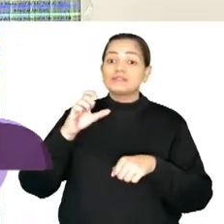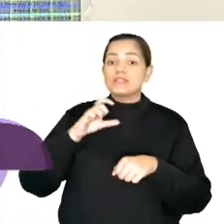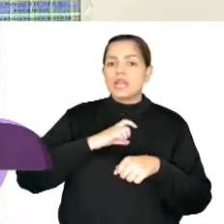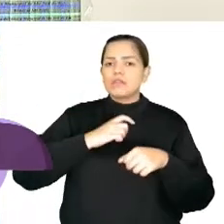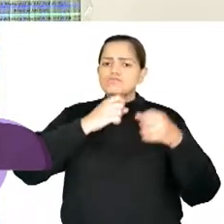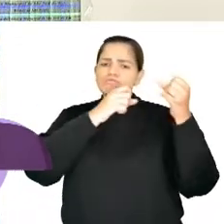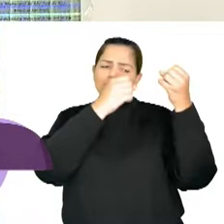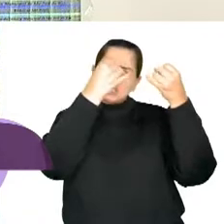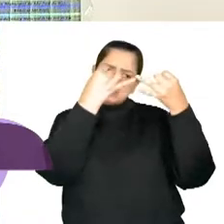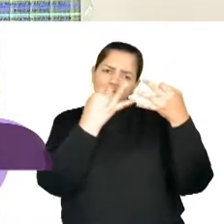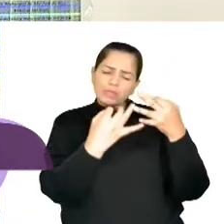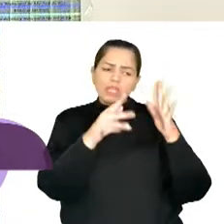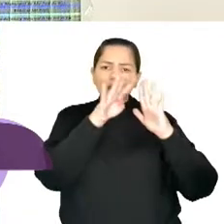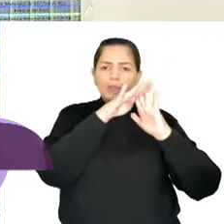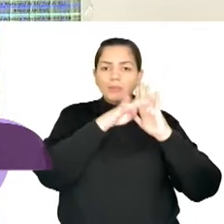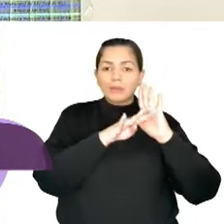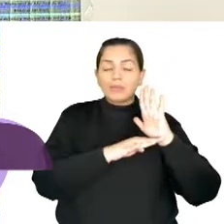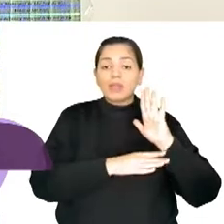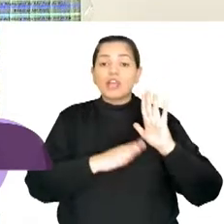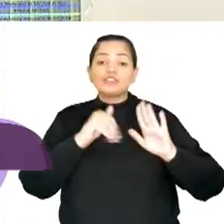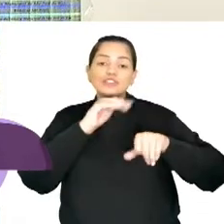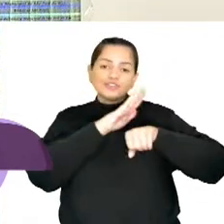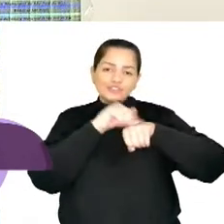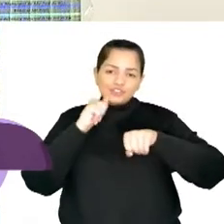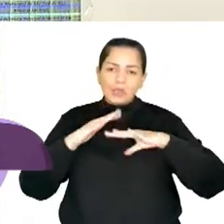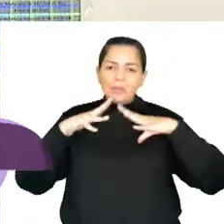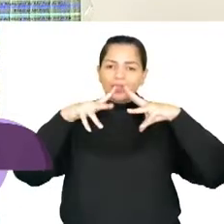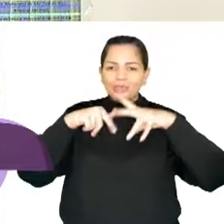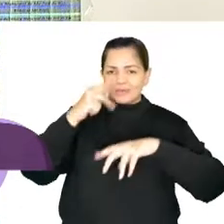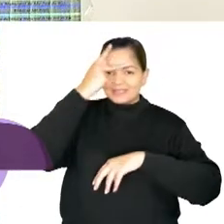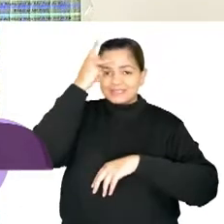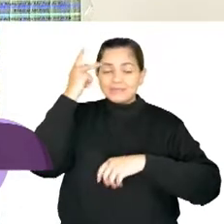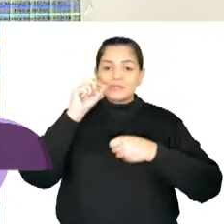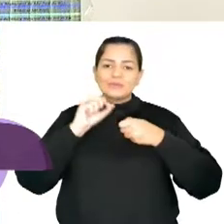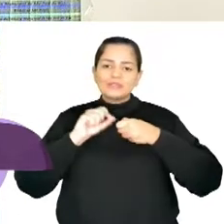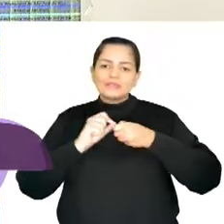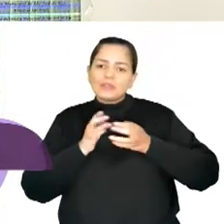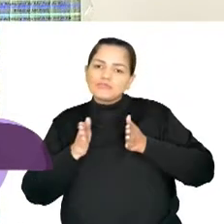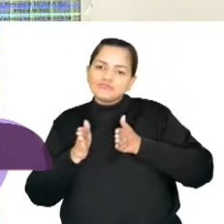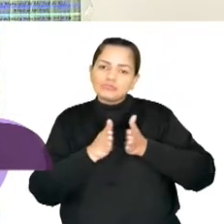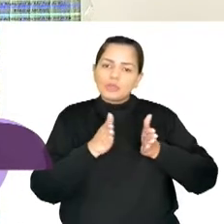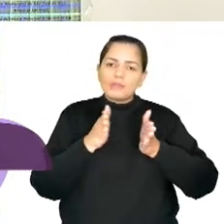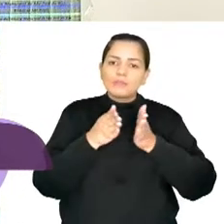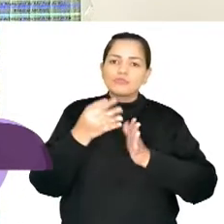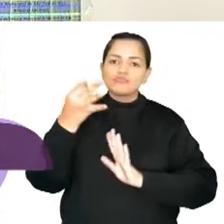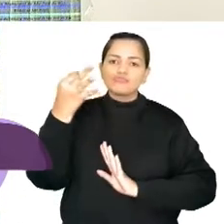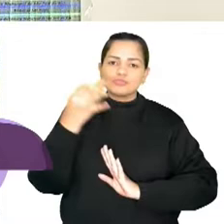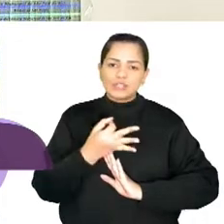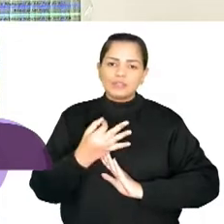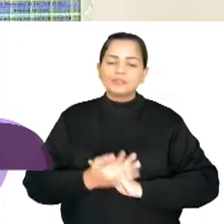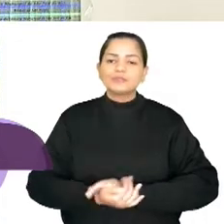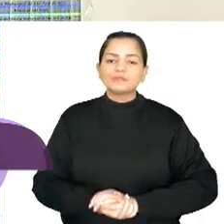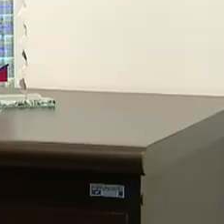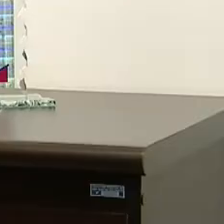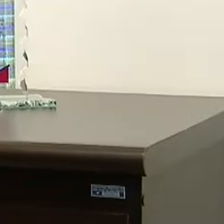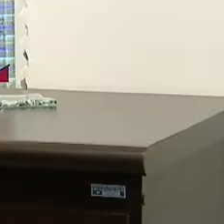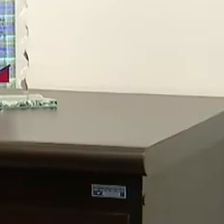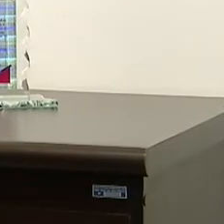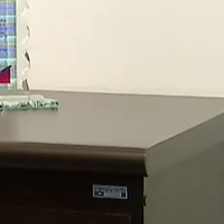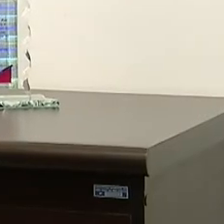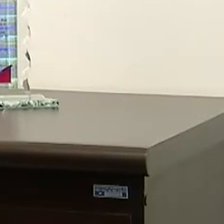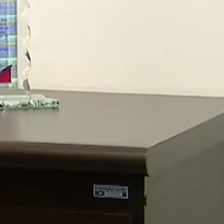que essa empresa parceira nos comunica, a gente posiciona, então, para os candidatos e faz essa triagem.